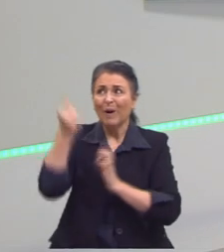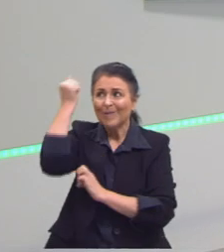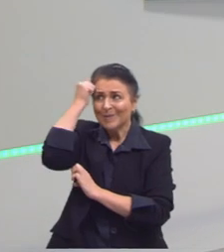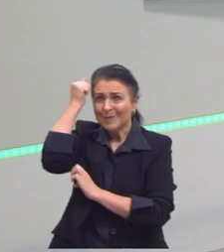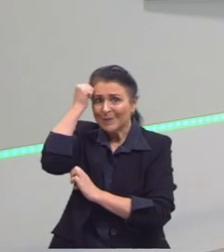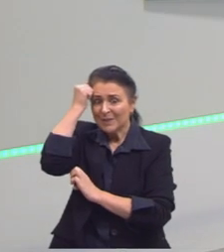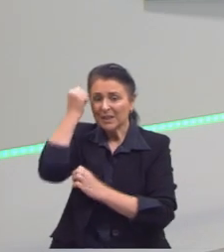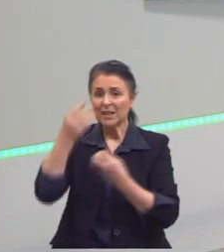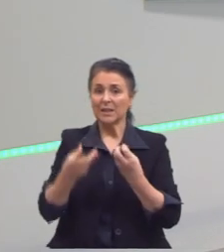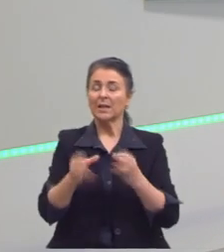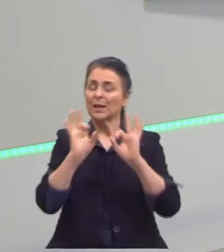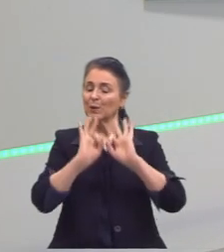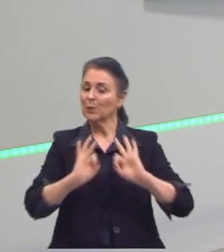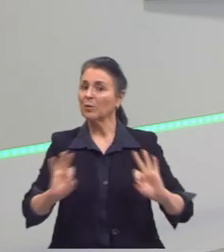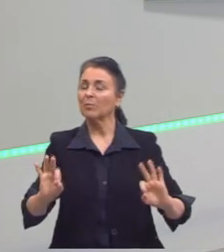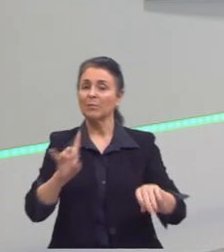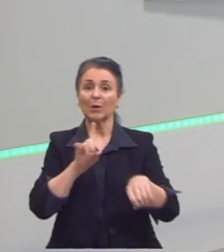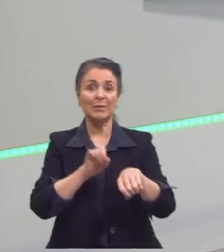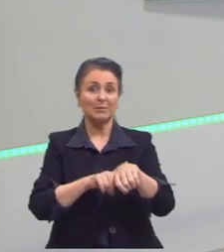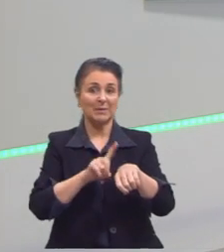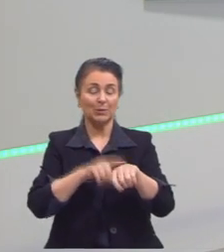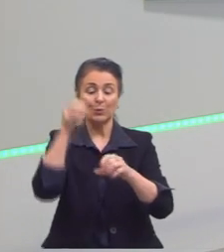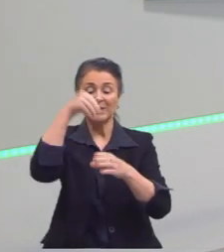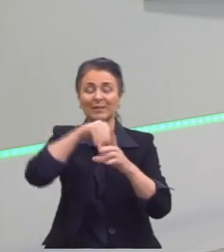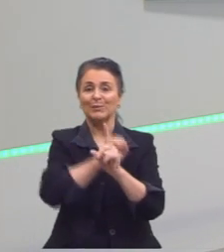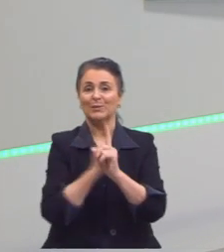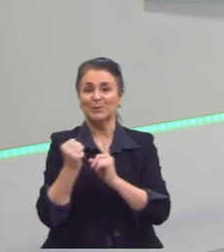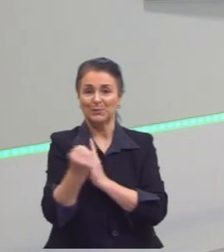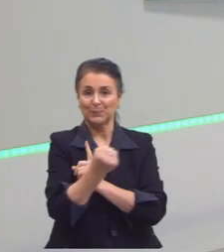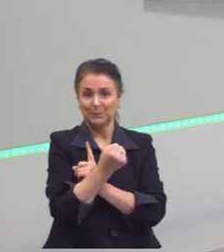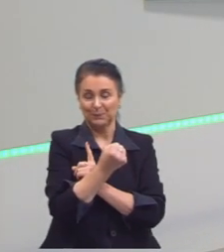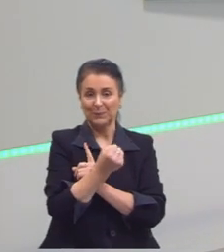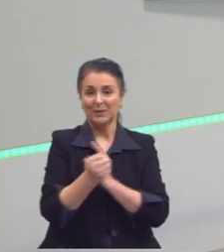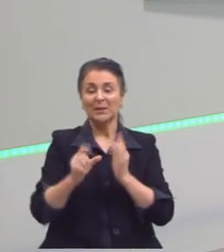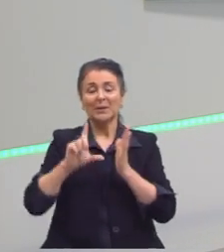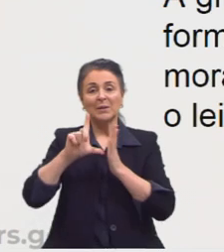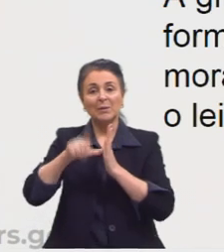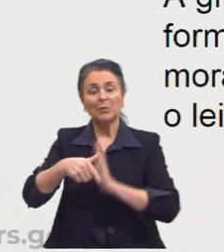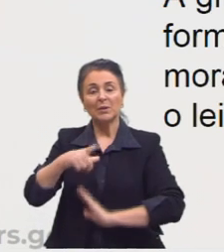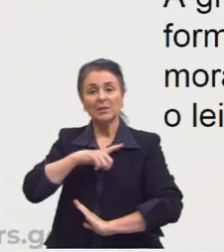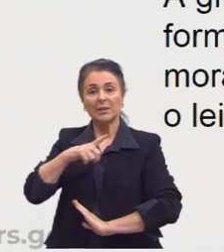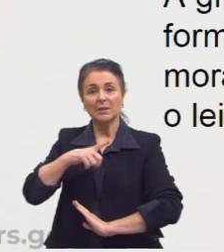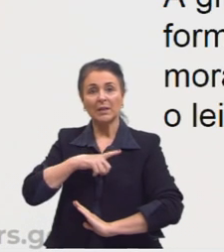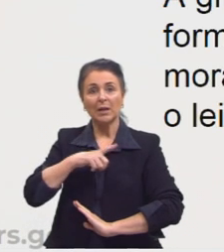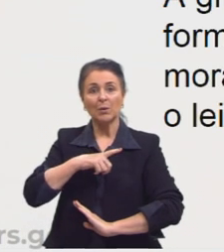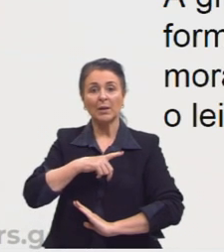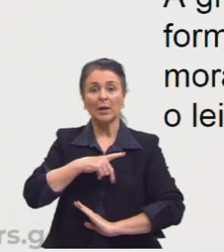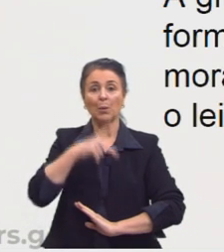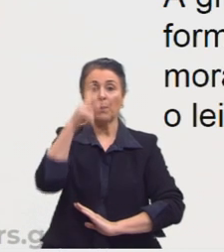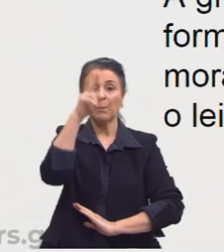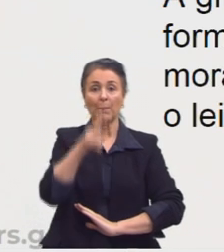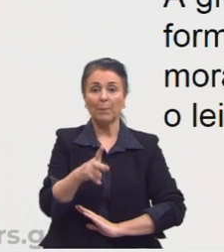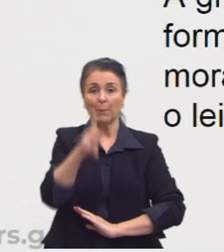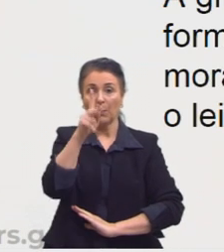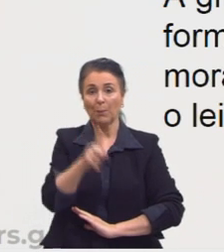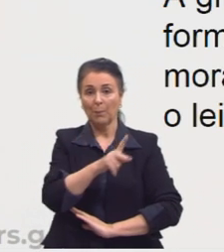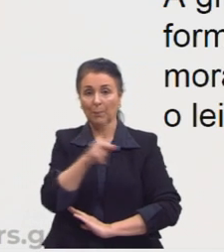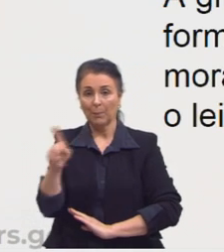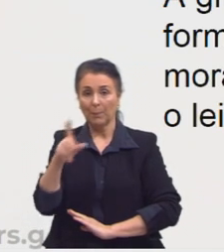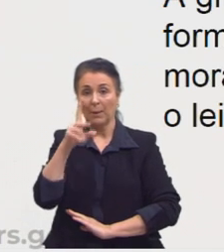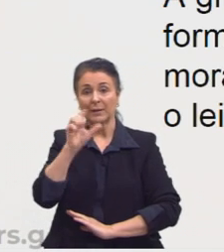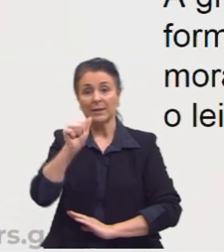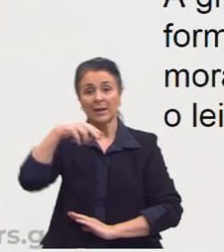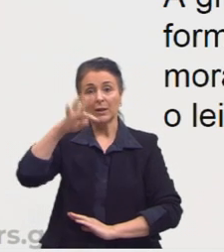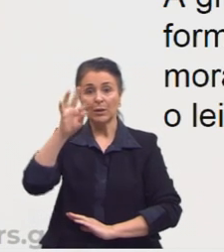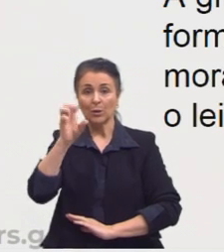isso era bem normal dentro desse momento na sociedade. E depois a gente tem o padre Antônio Vieira, que é o outro autor que eu